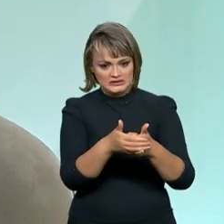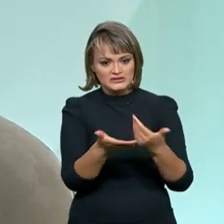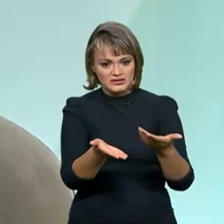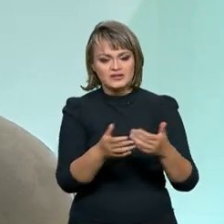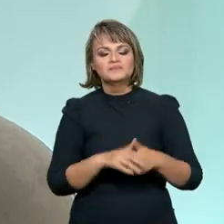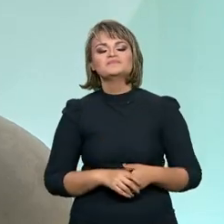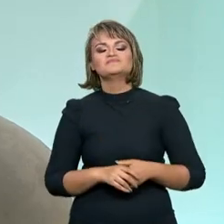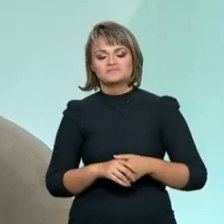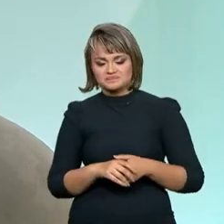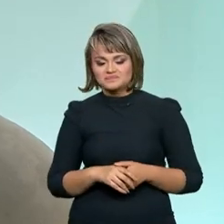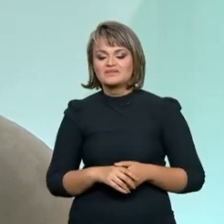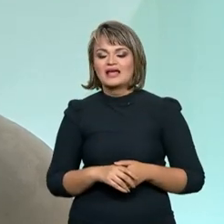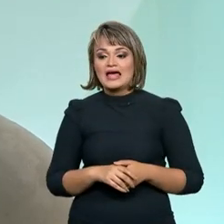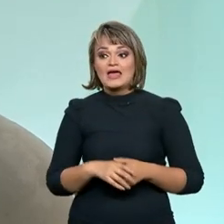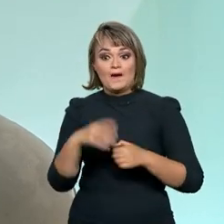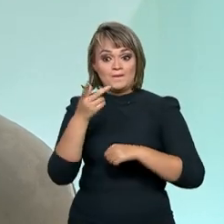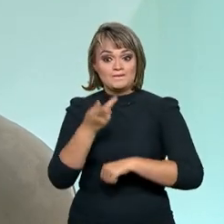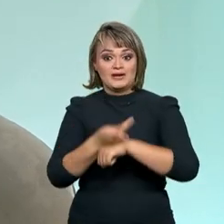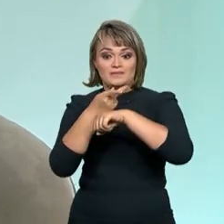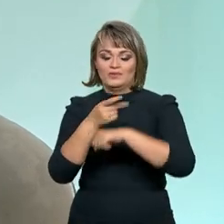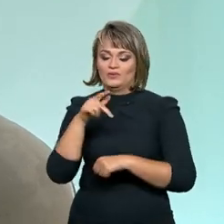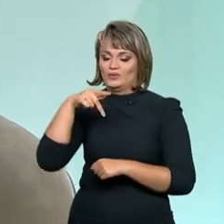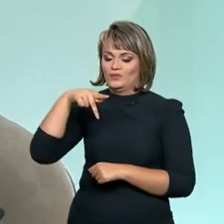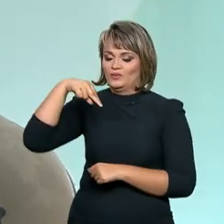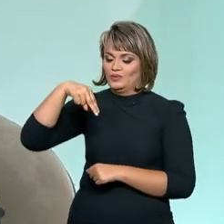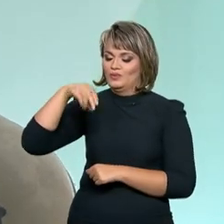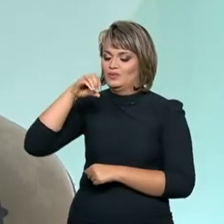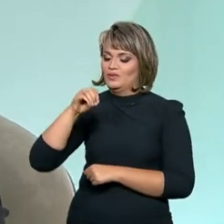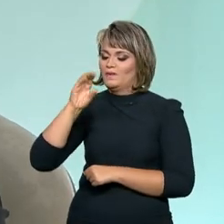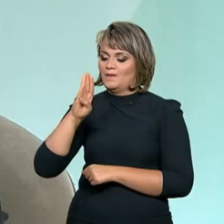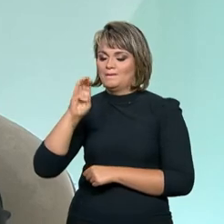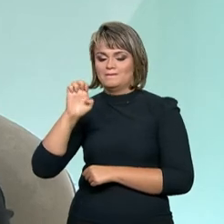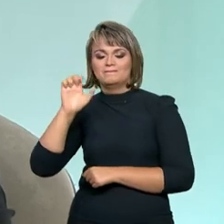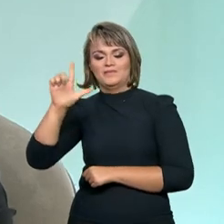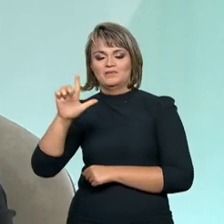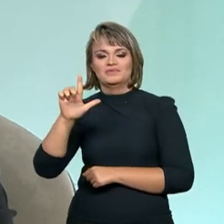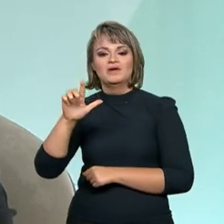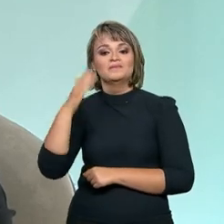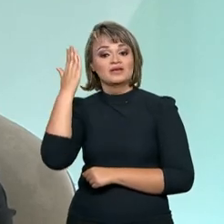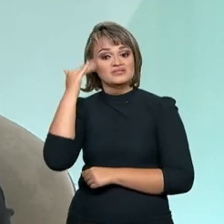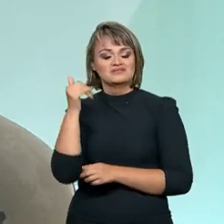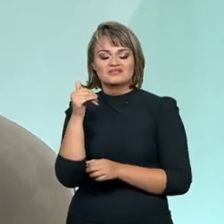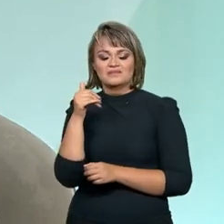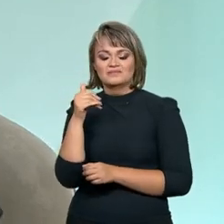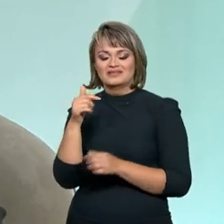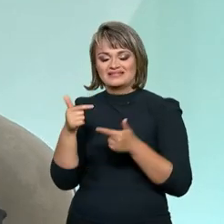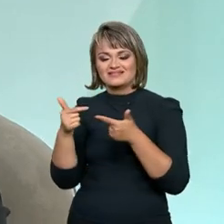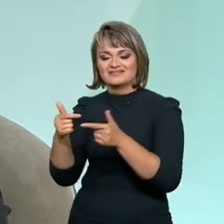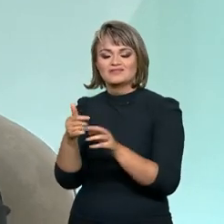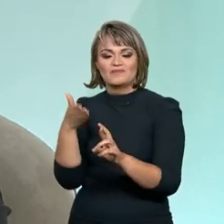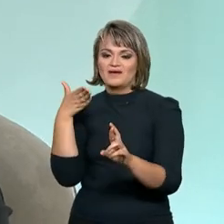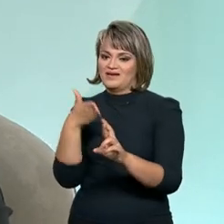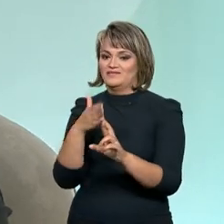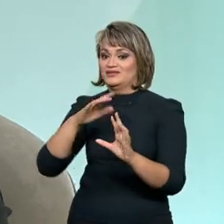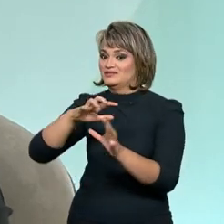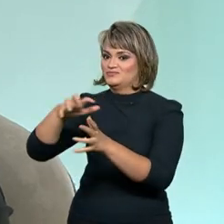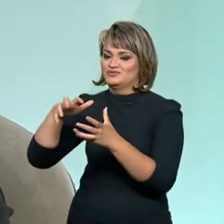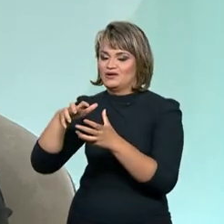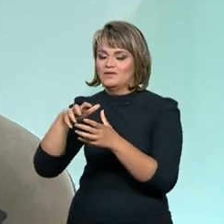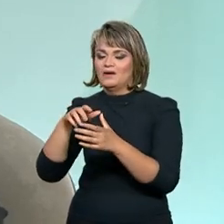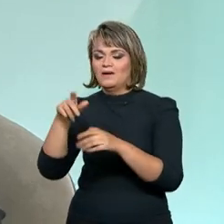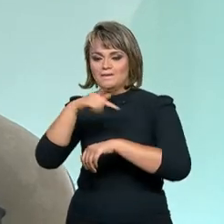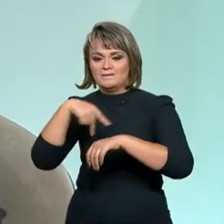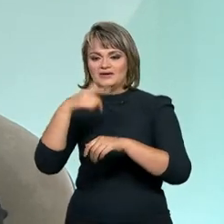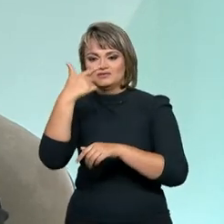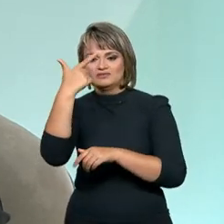ela foi indicada para um prêmio Nobel. Nós sabemos o quanto ela tem sido referência mundial. O Brasil tem sido buscado por outros